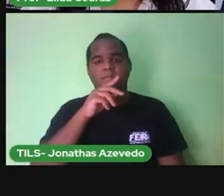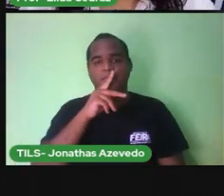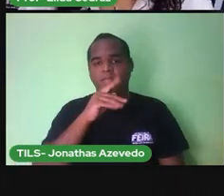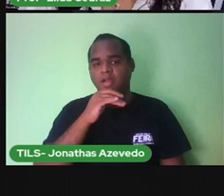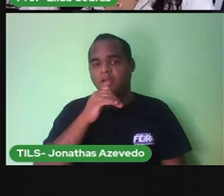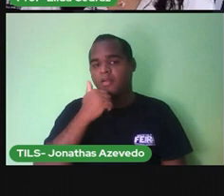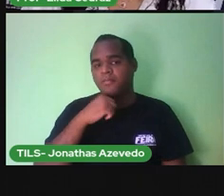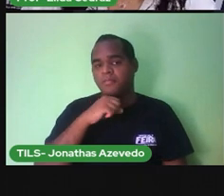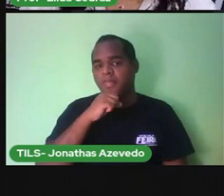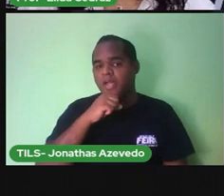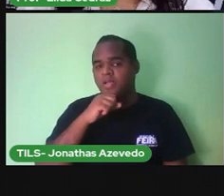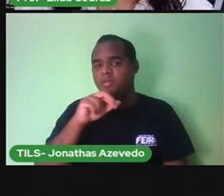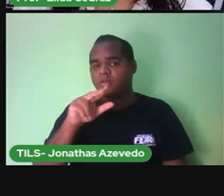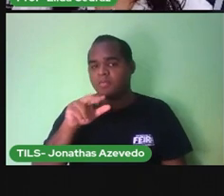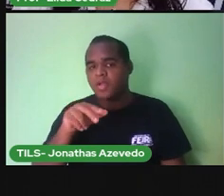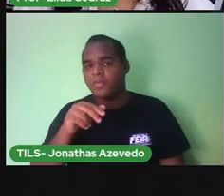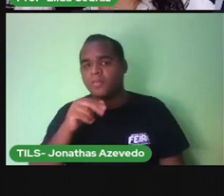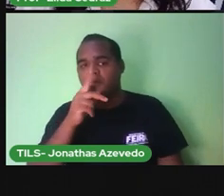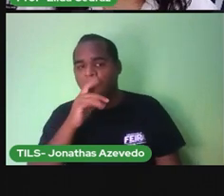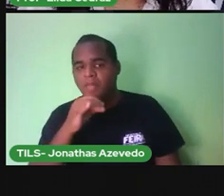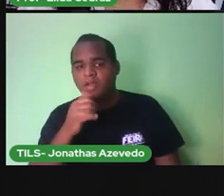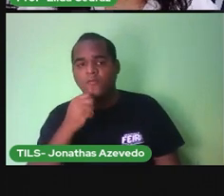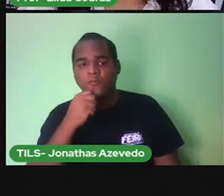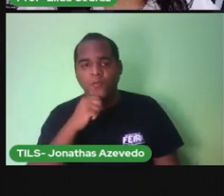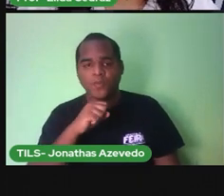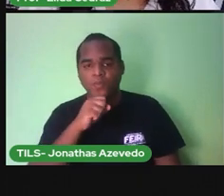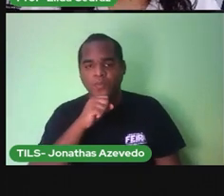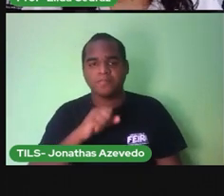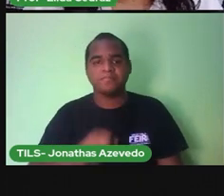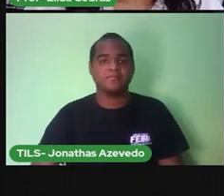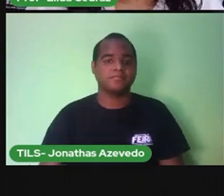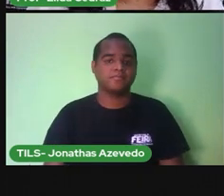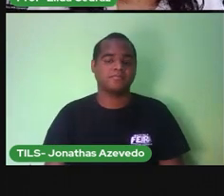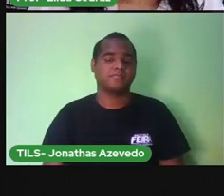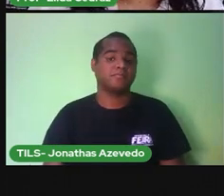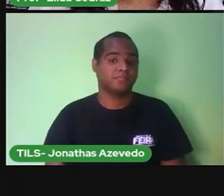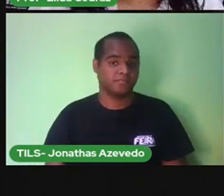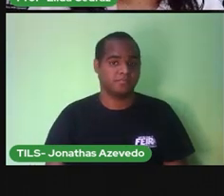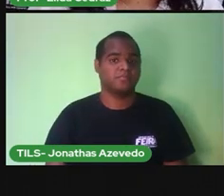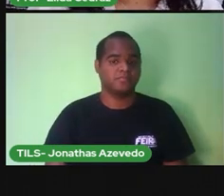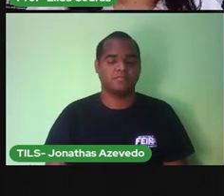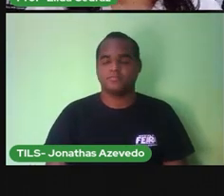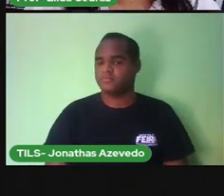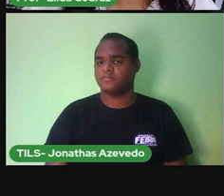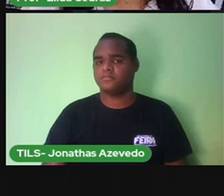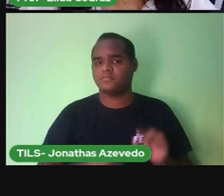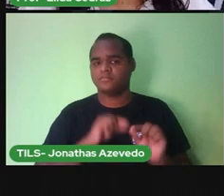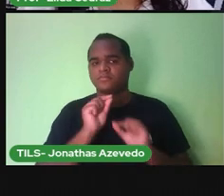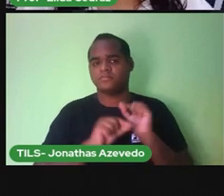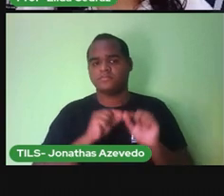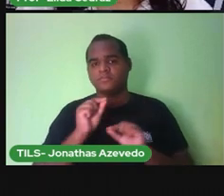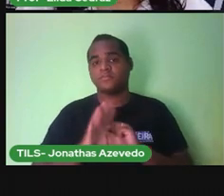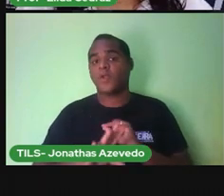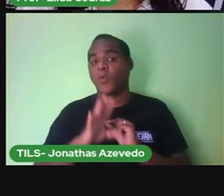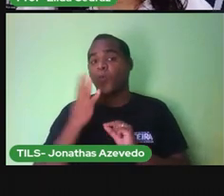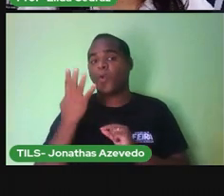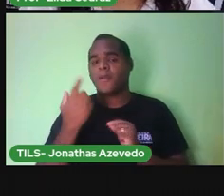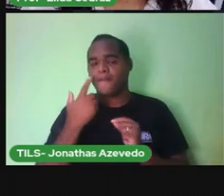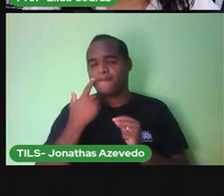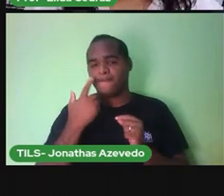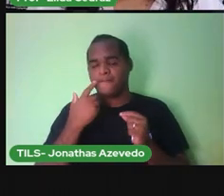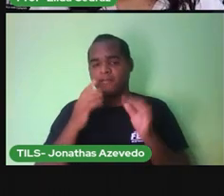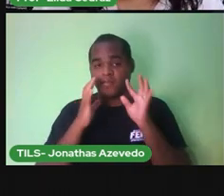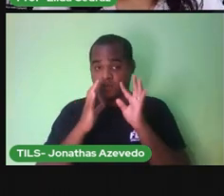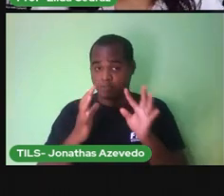irmão E do avô Então O que é que você vai fazer? Você vai prestar Bastante atenção